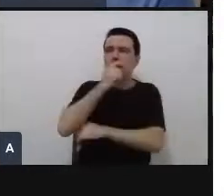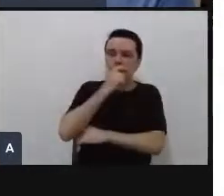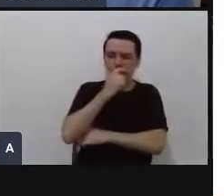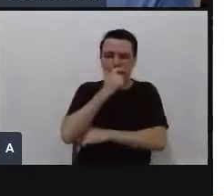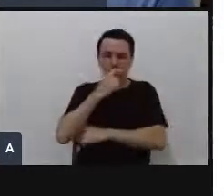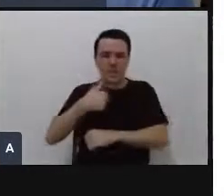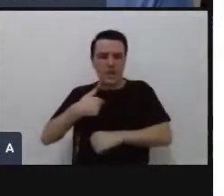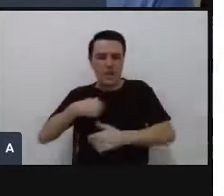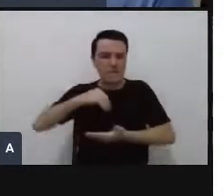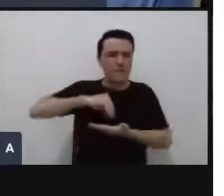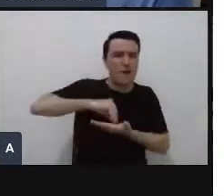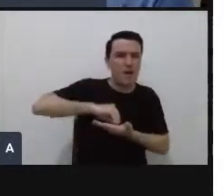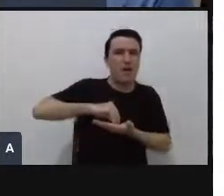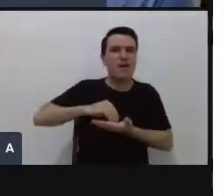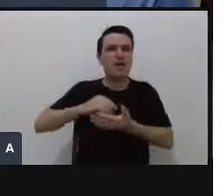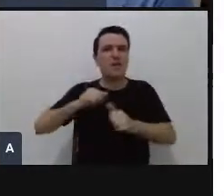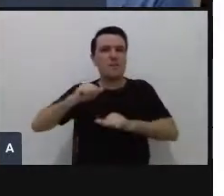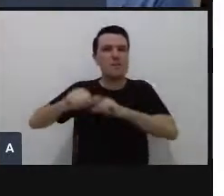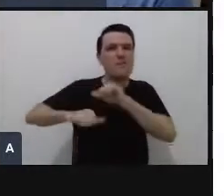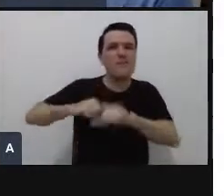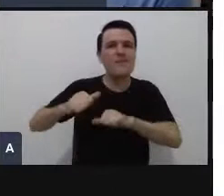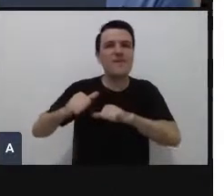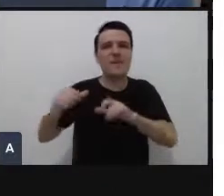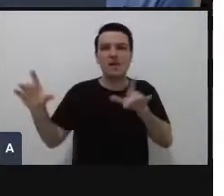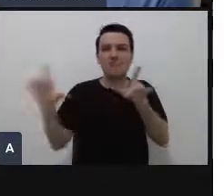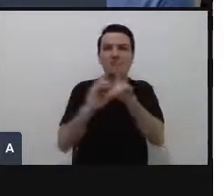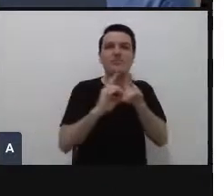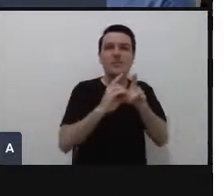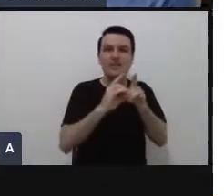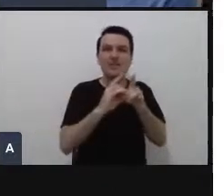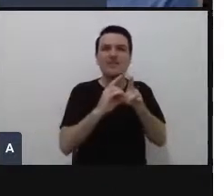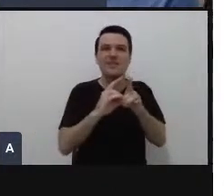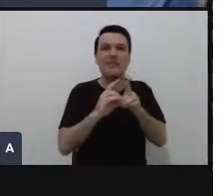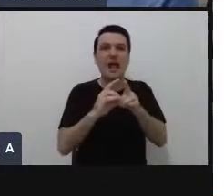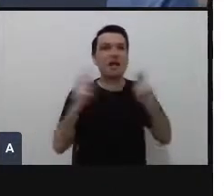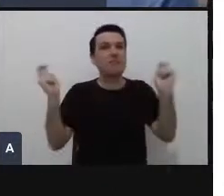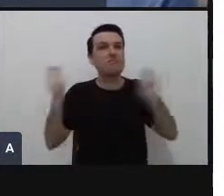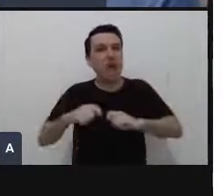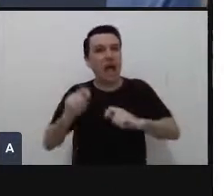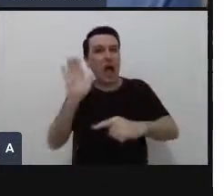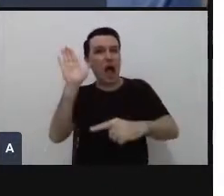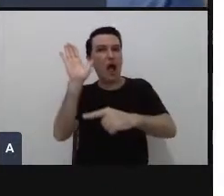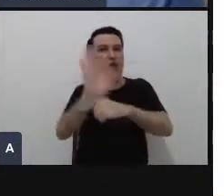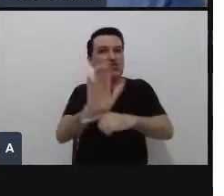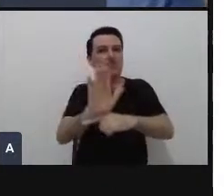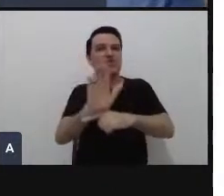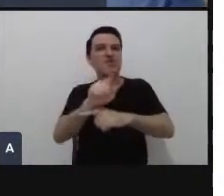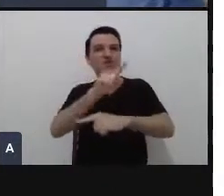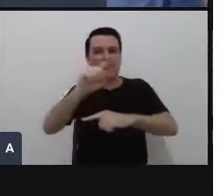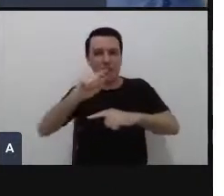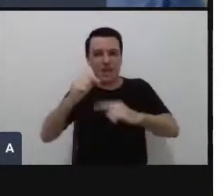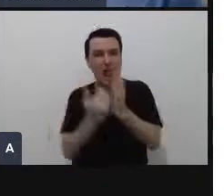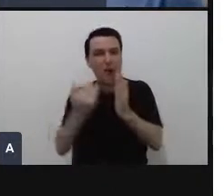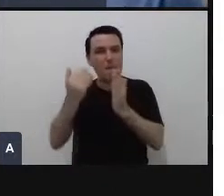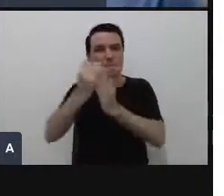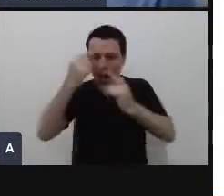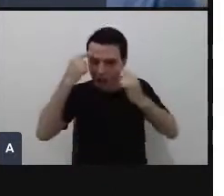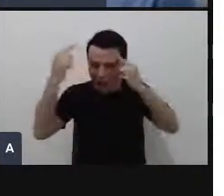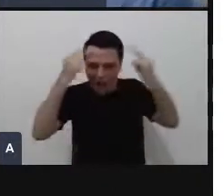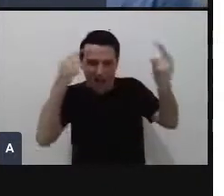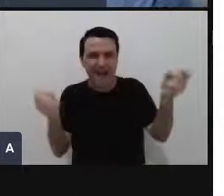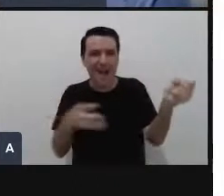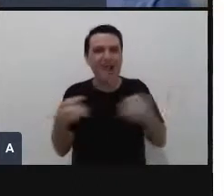que tem ligação direta com o engajamento para potencializar o teu potencial inovador.